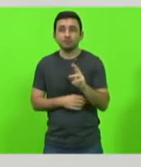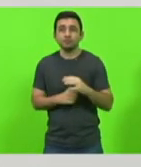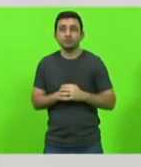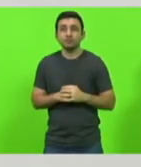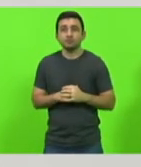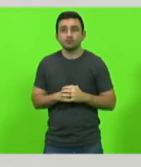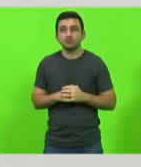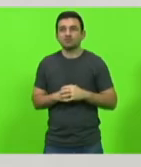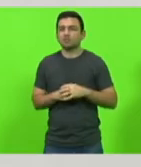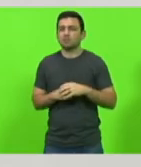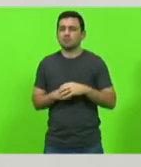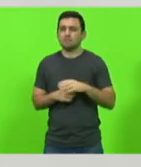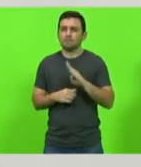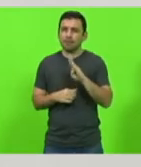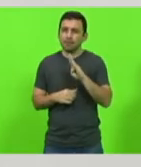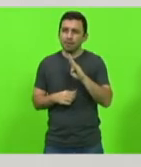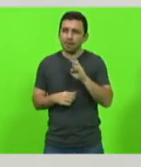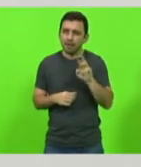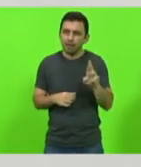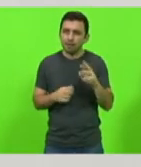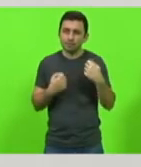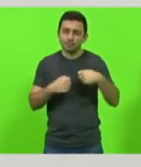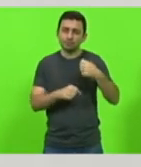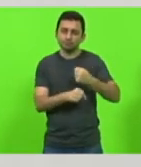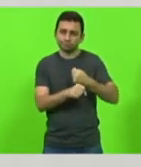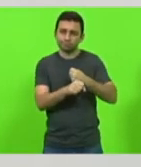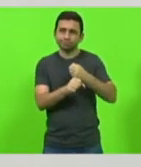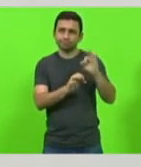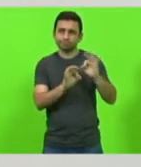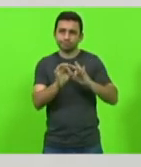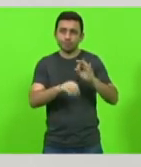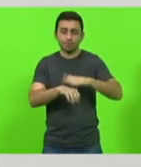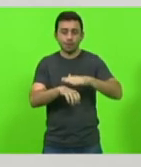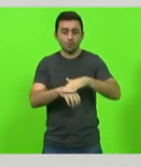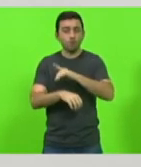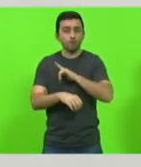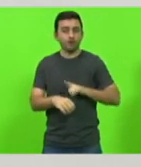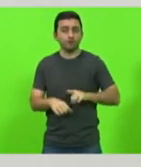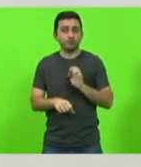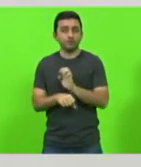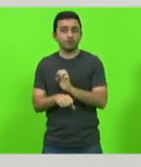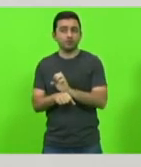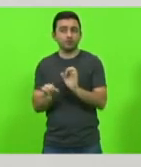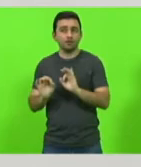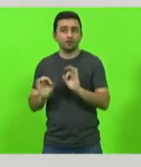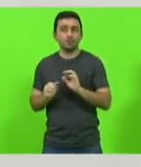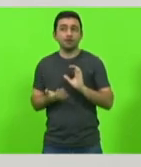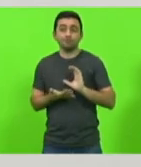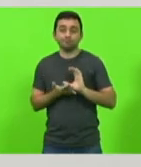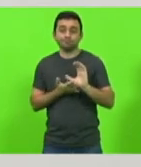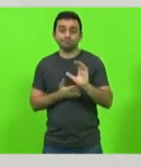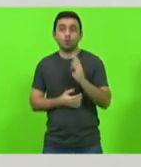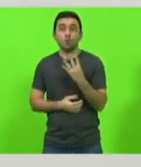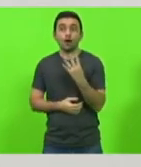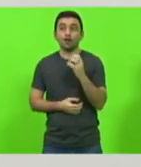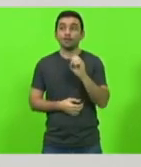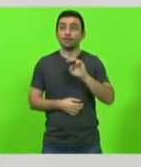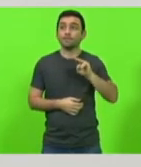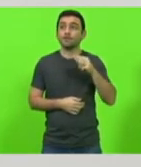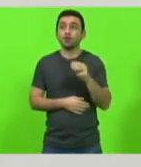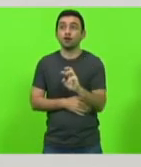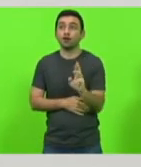em BR que precisam ser feitas mas não são competências do governo estadual ao mesmo tempo investimos 40 milhões de reais